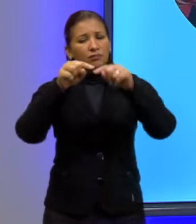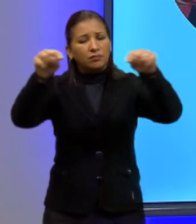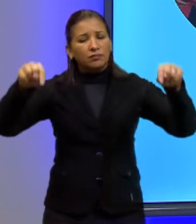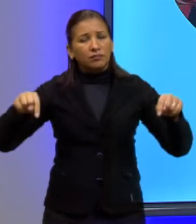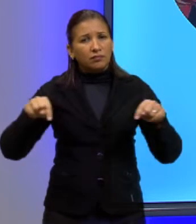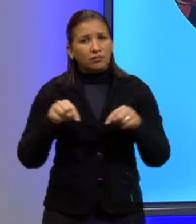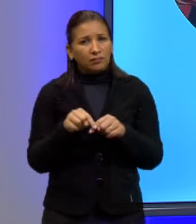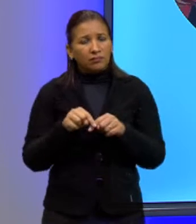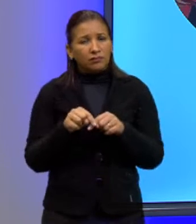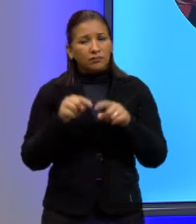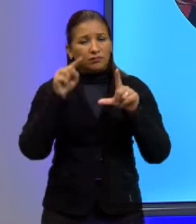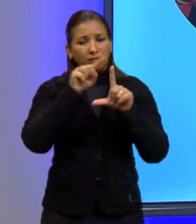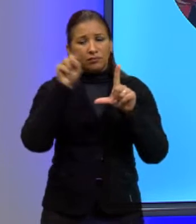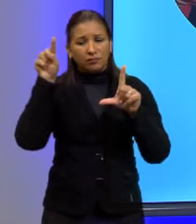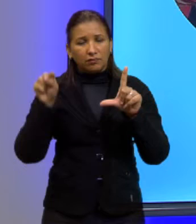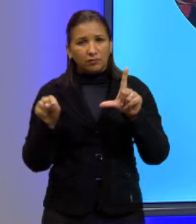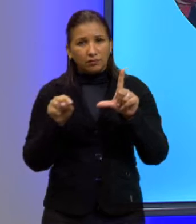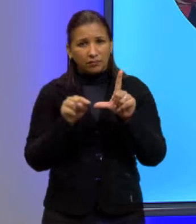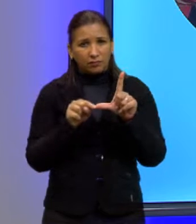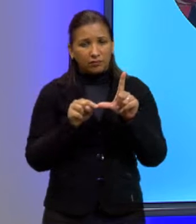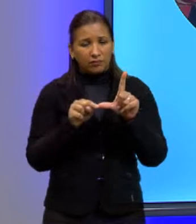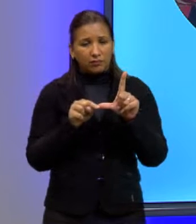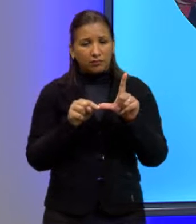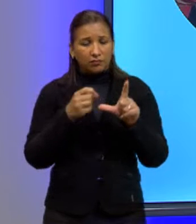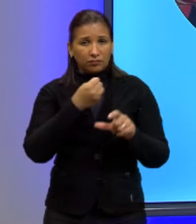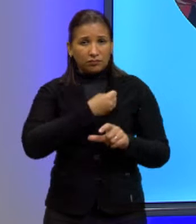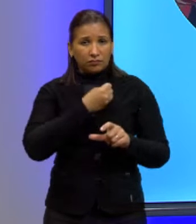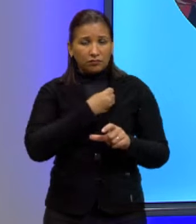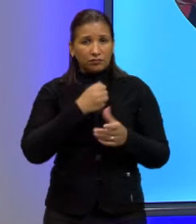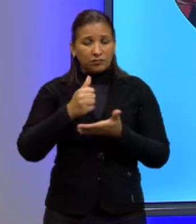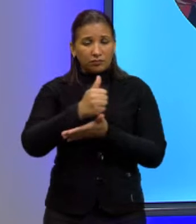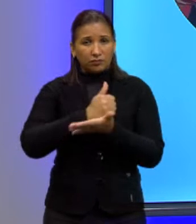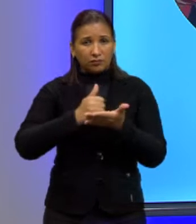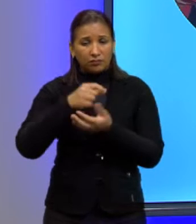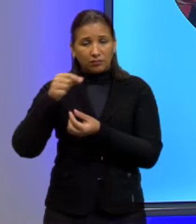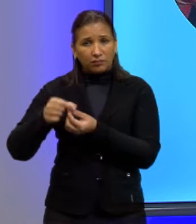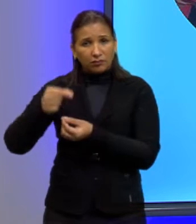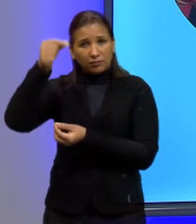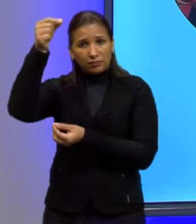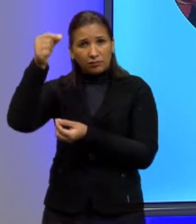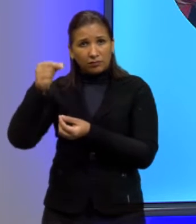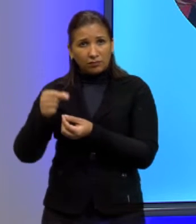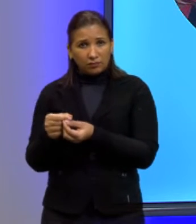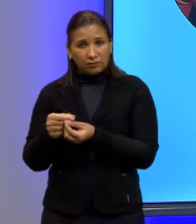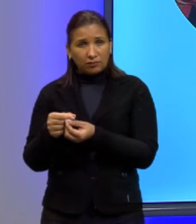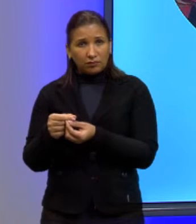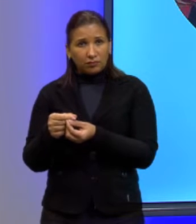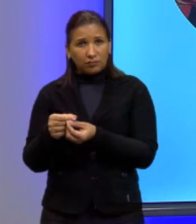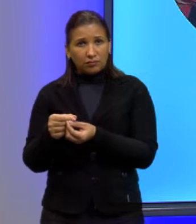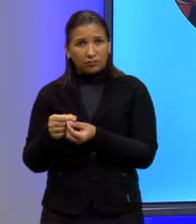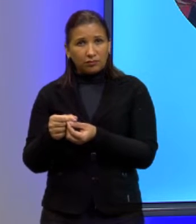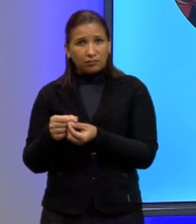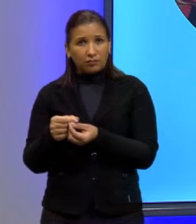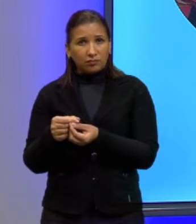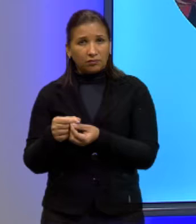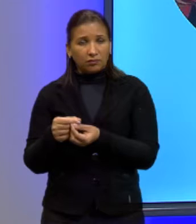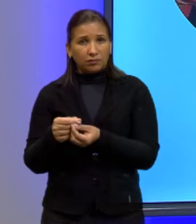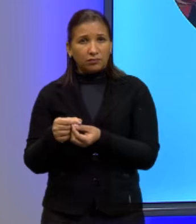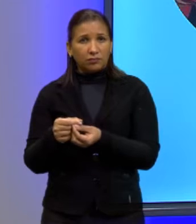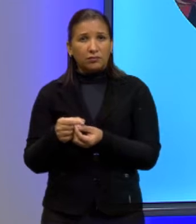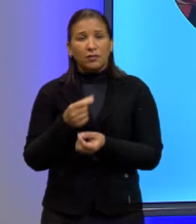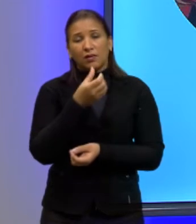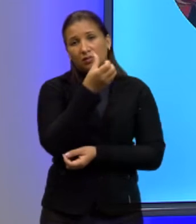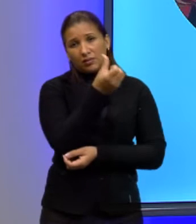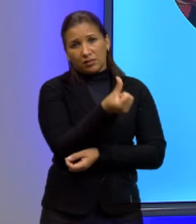ela é calculada pelo produto da base pela altura, certo? Então, o produto da base pela altura é o